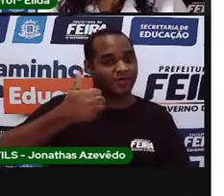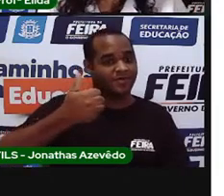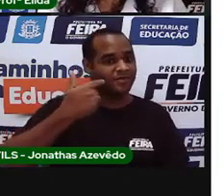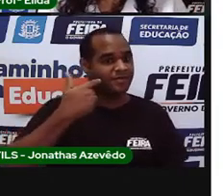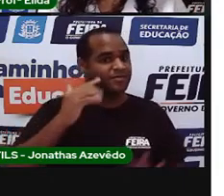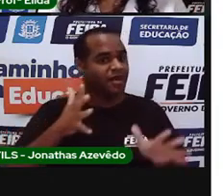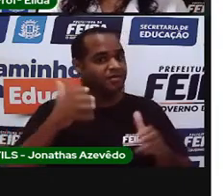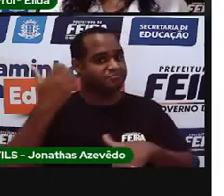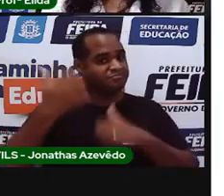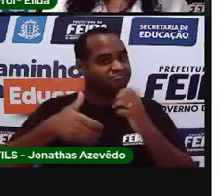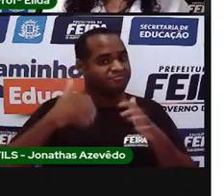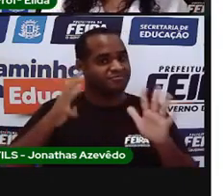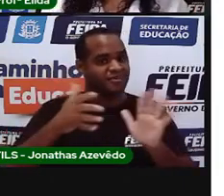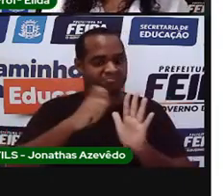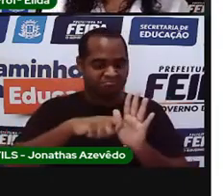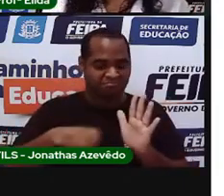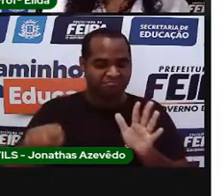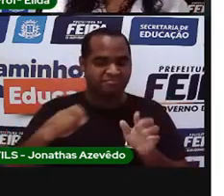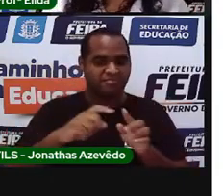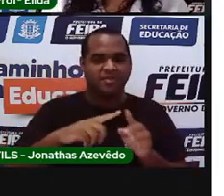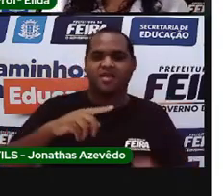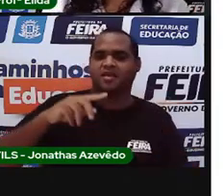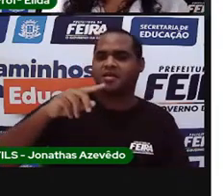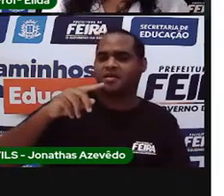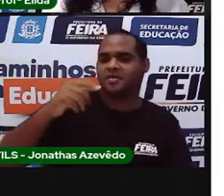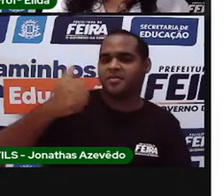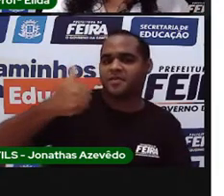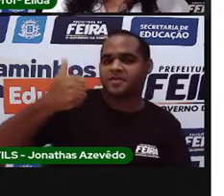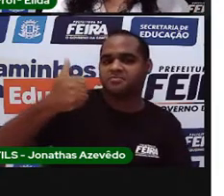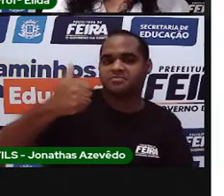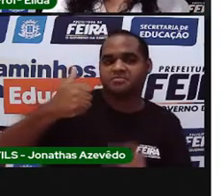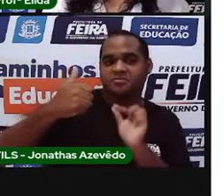nós acabamos de escrever. Como você escreve primeiro?